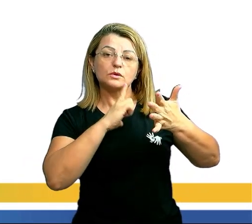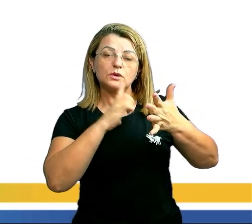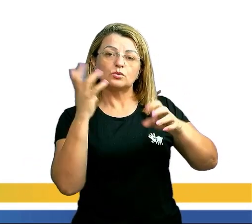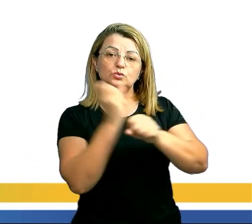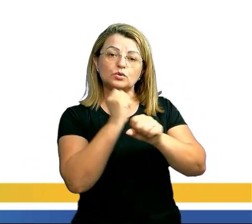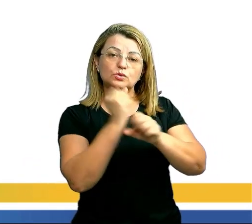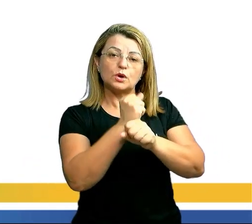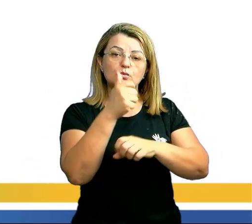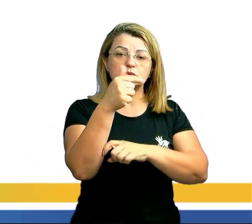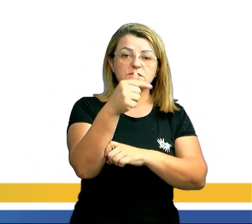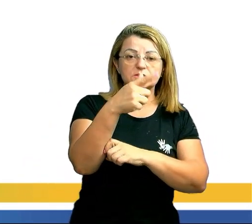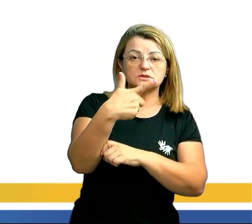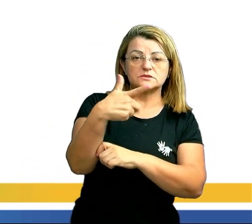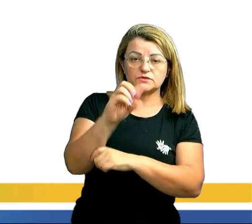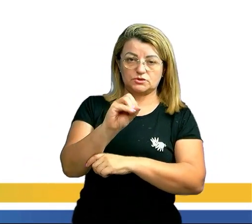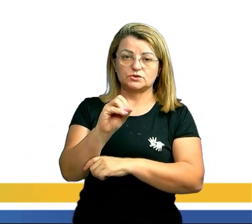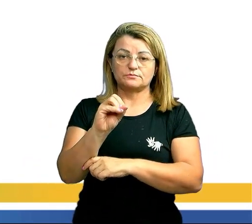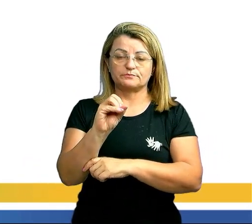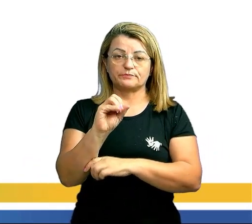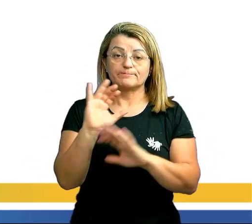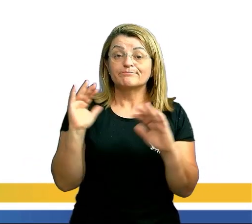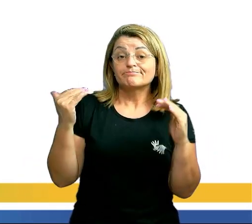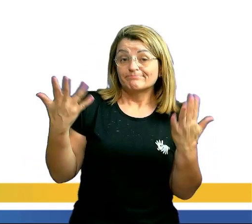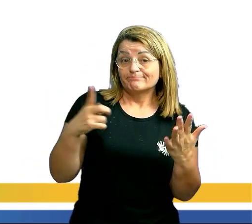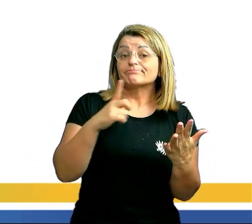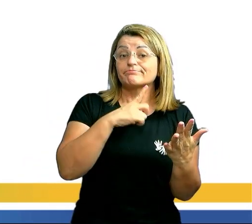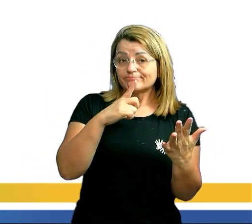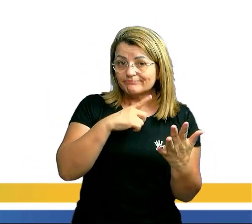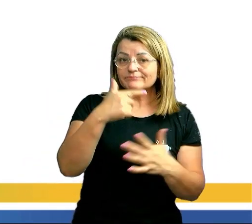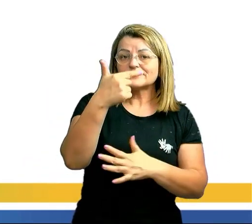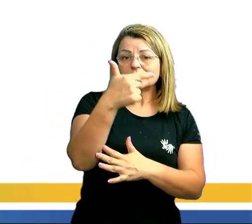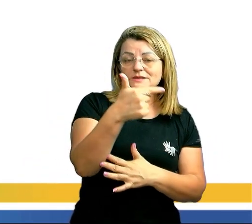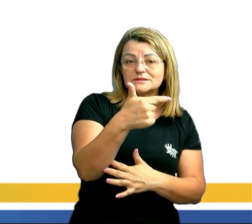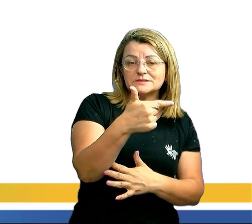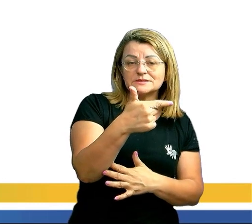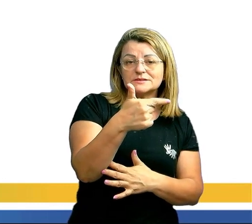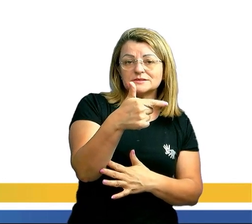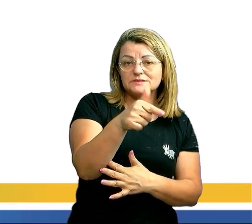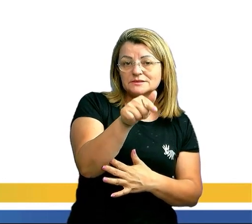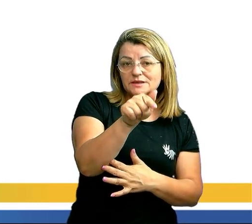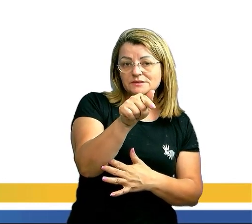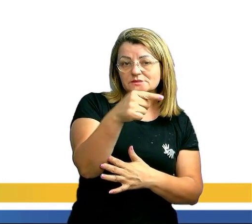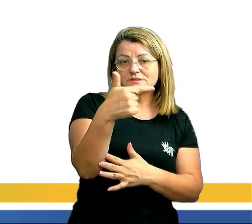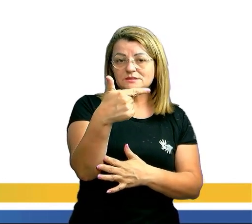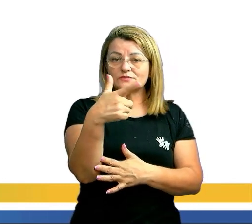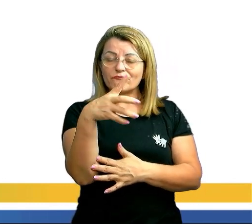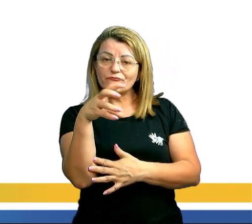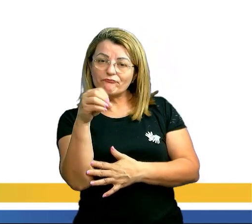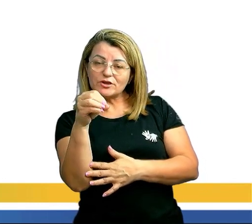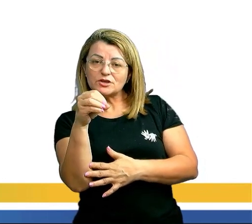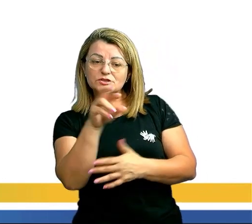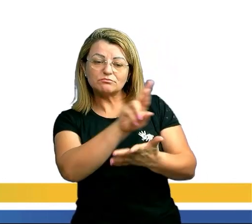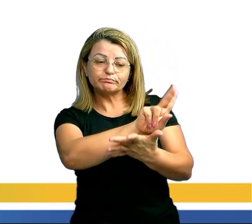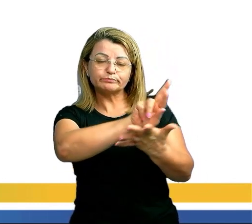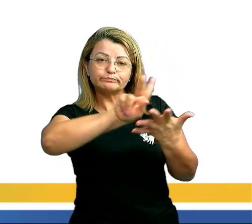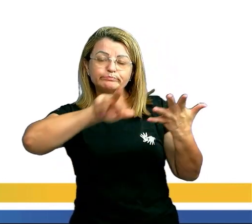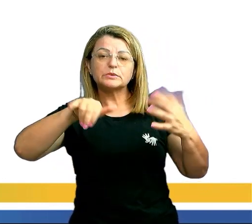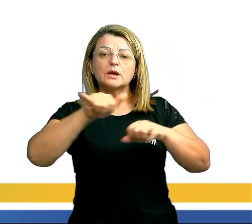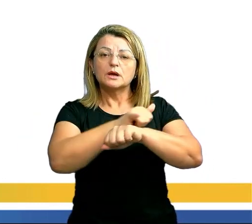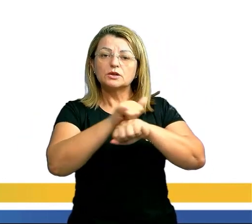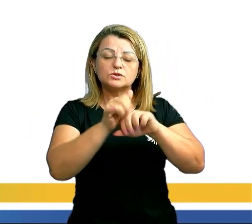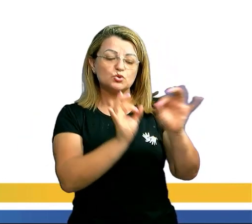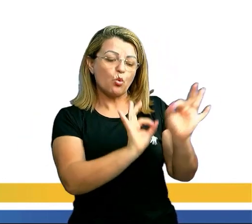de 720. Então, existem 720 maneiras de eu ordenar seis pessoas em uma fila.